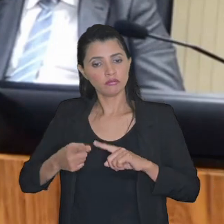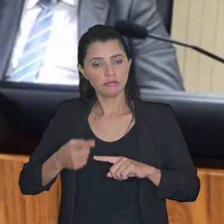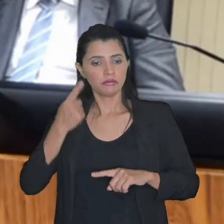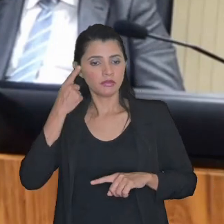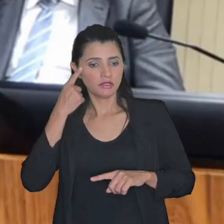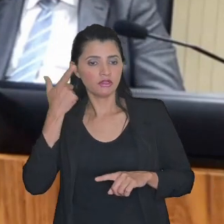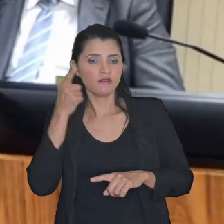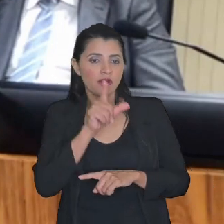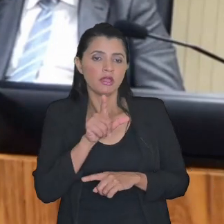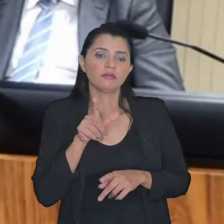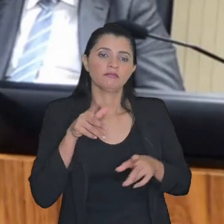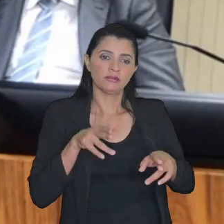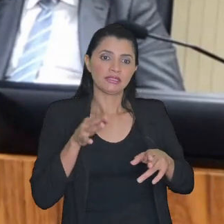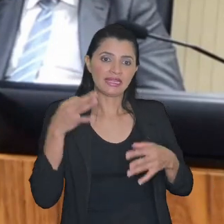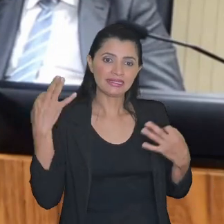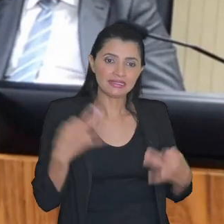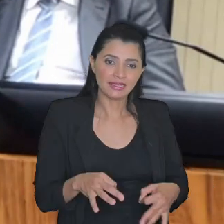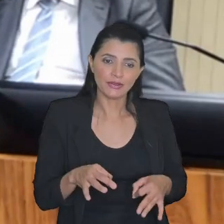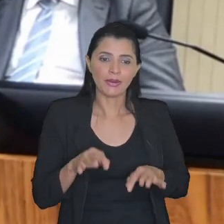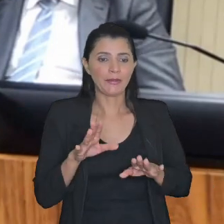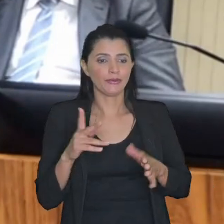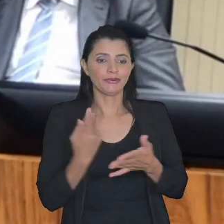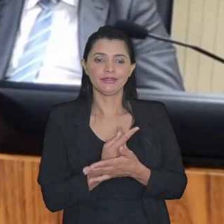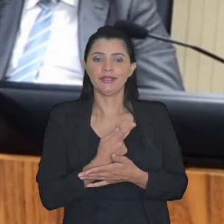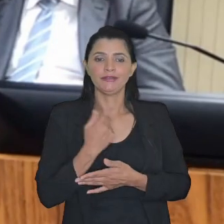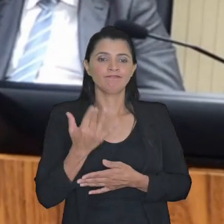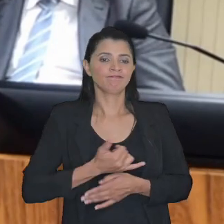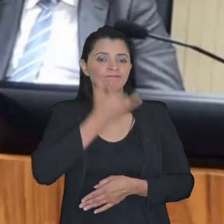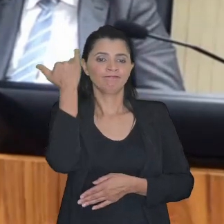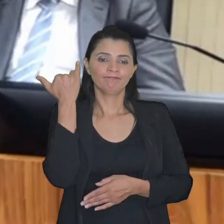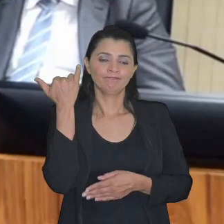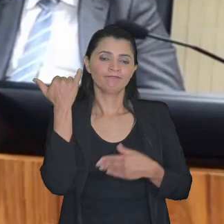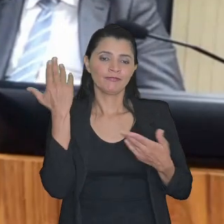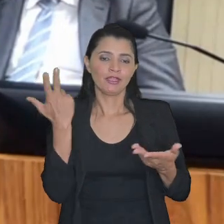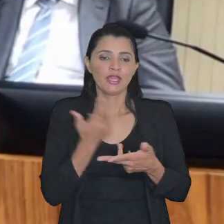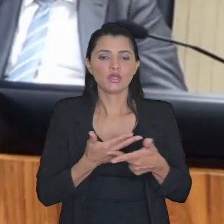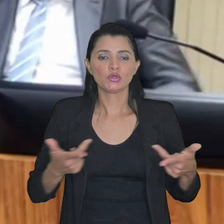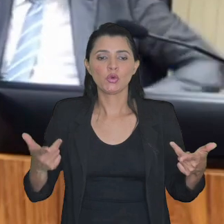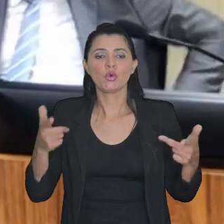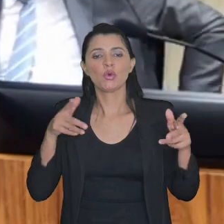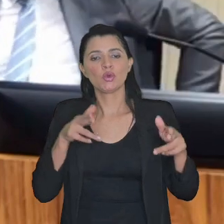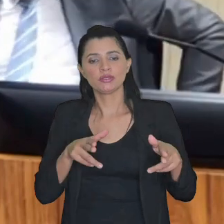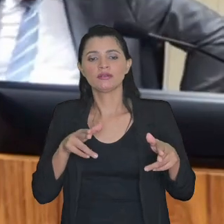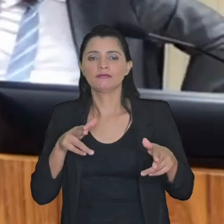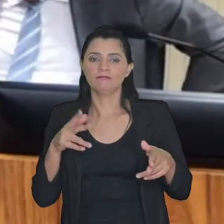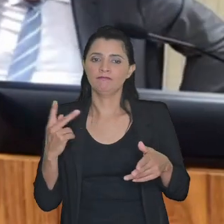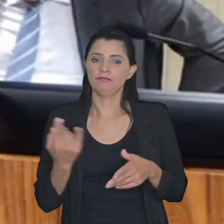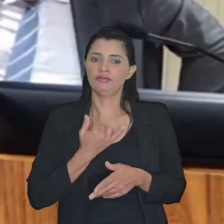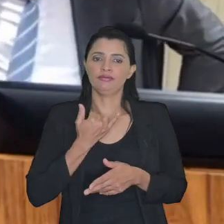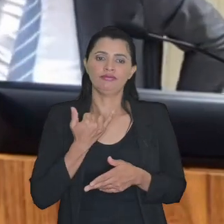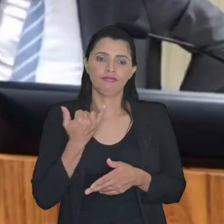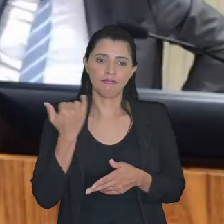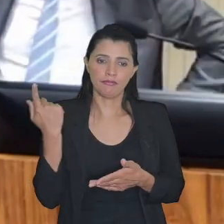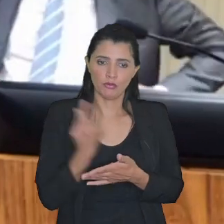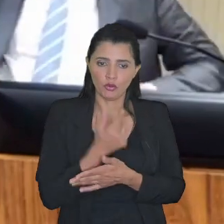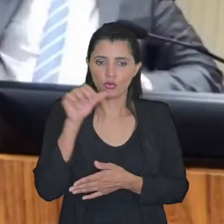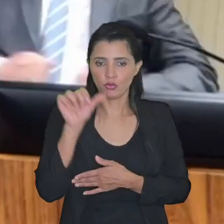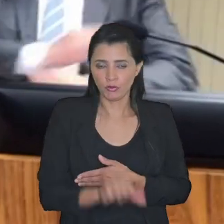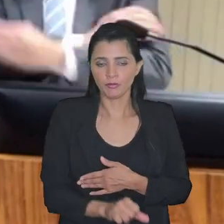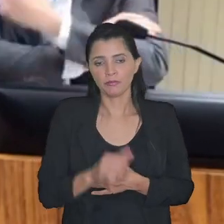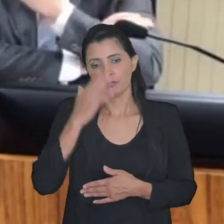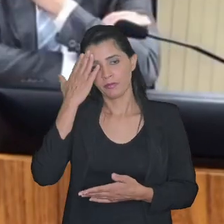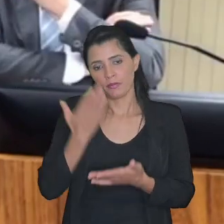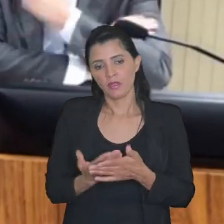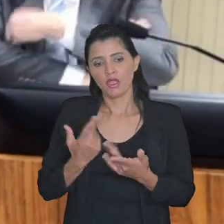ser lua de mel mas pode que não seja e aí é que as coisas efetivamente pegam não acredito